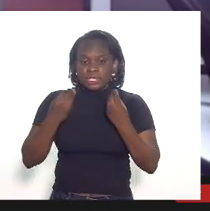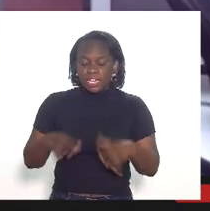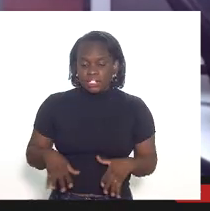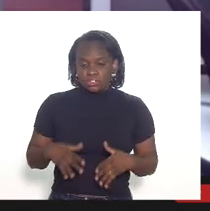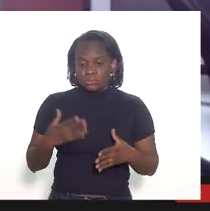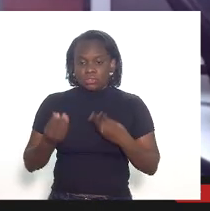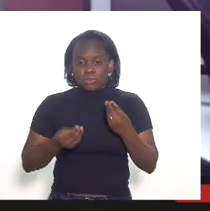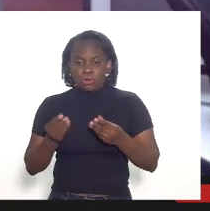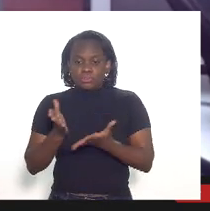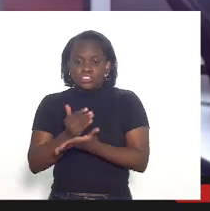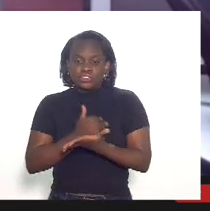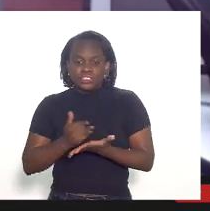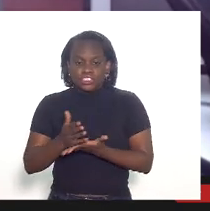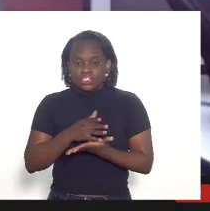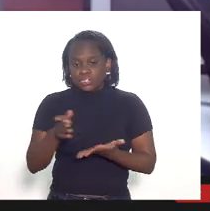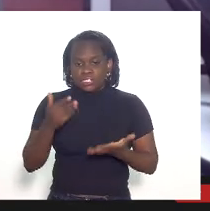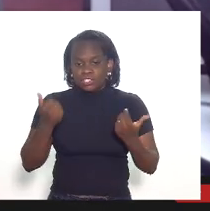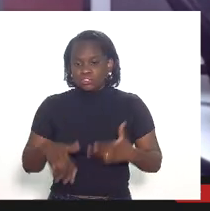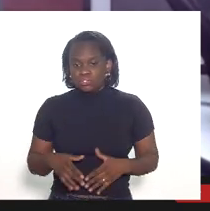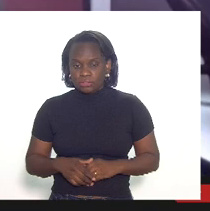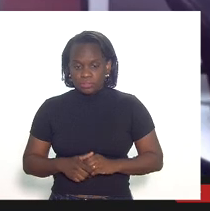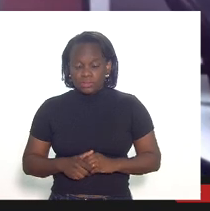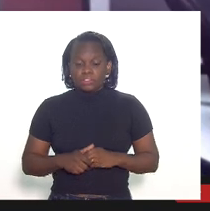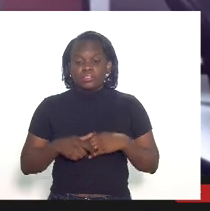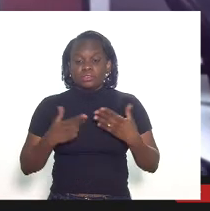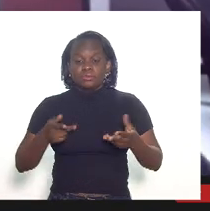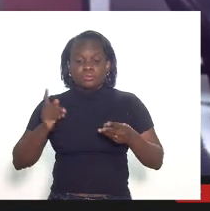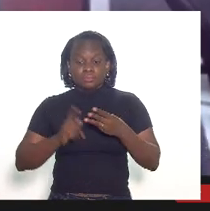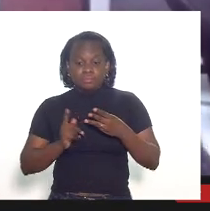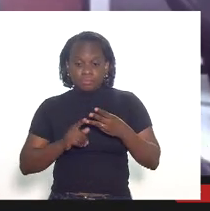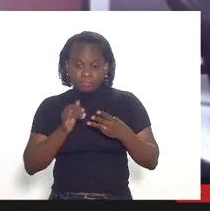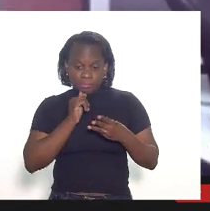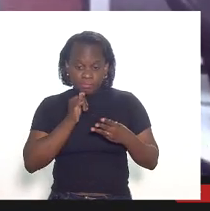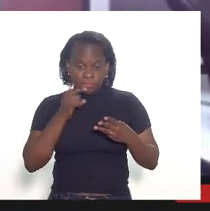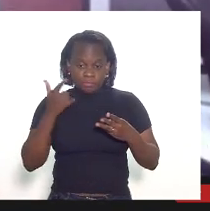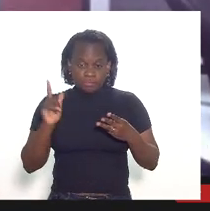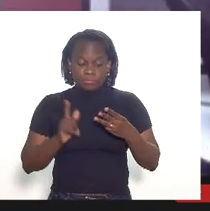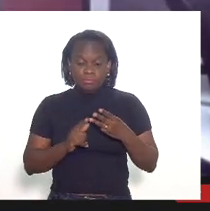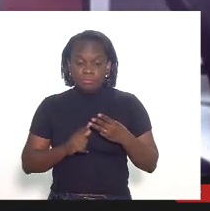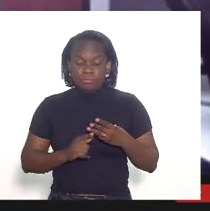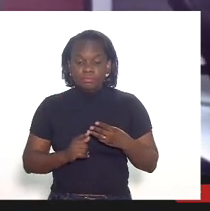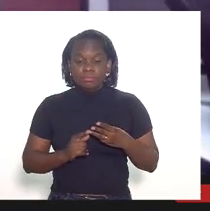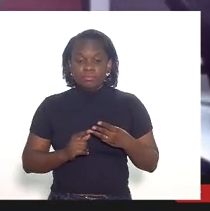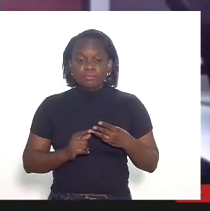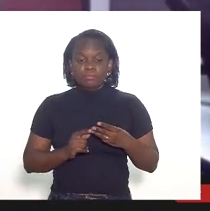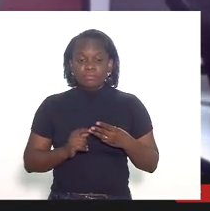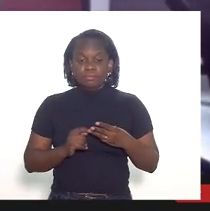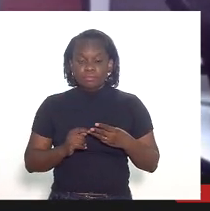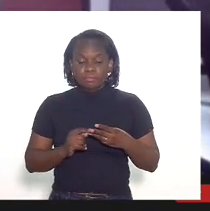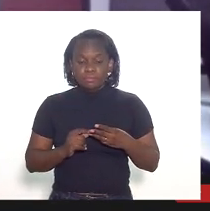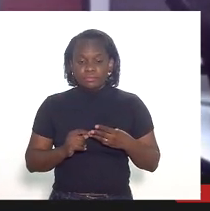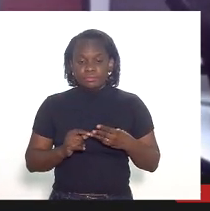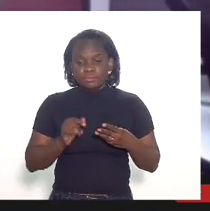como é ela faz o rateio desses gastos e aí um terceiro exemplo um exemplo